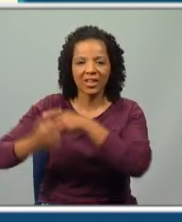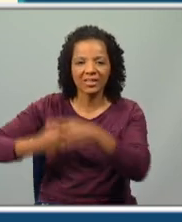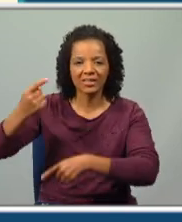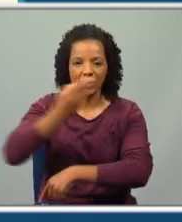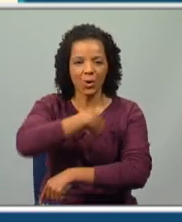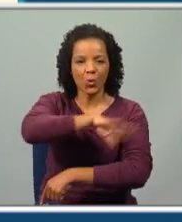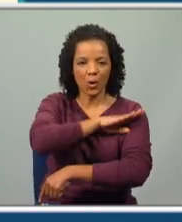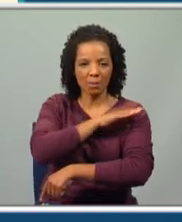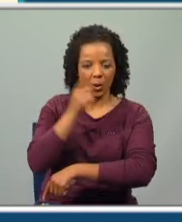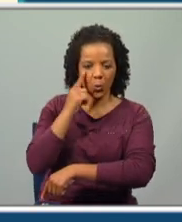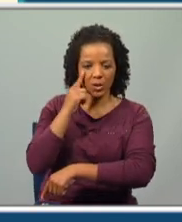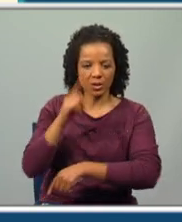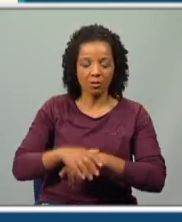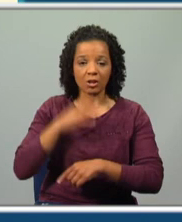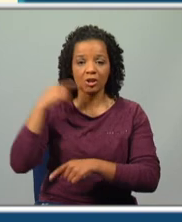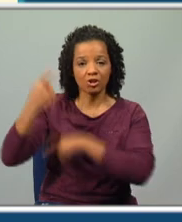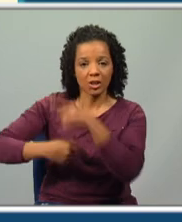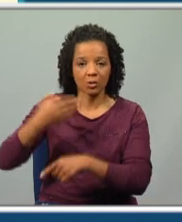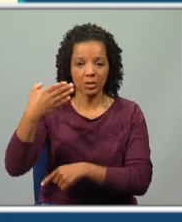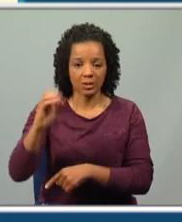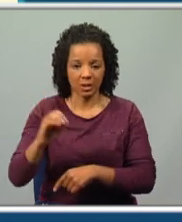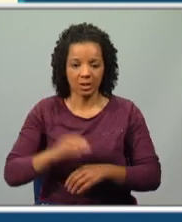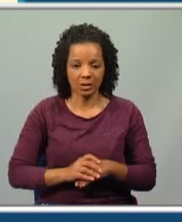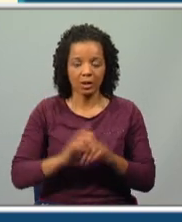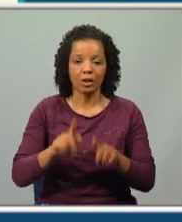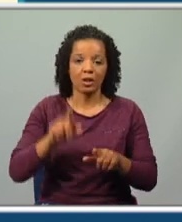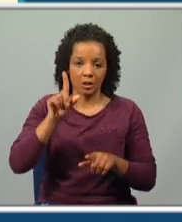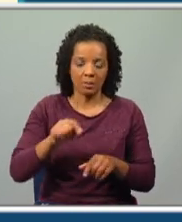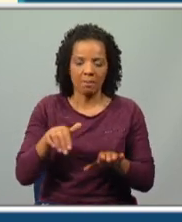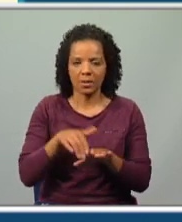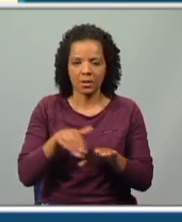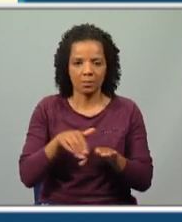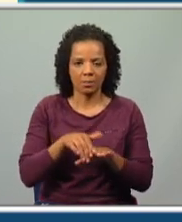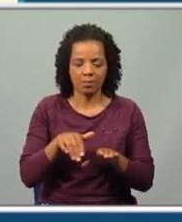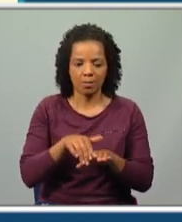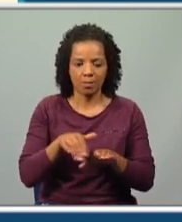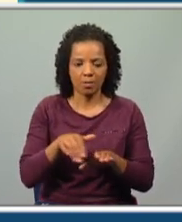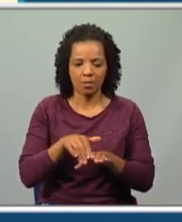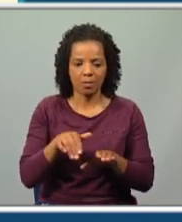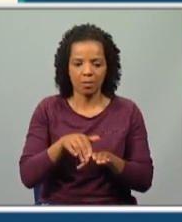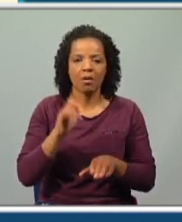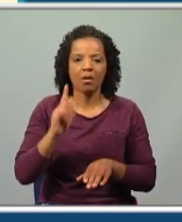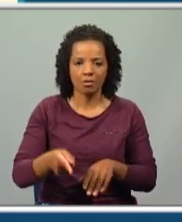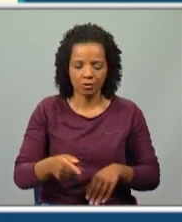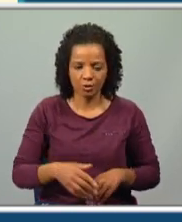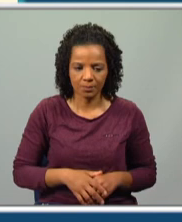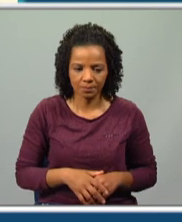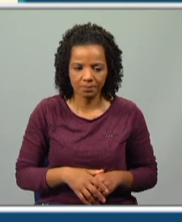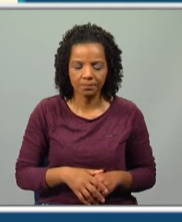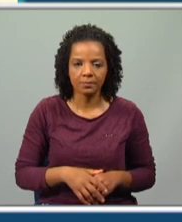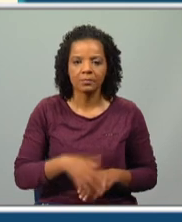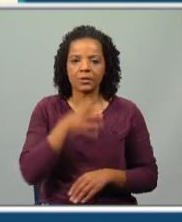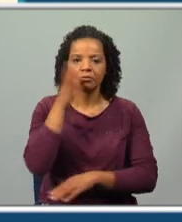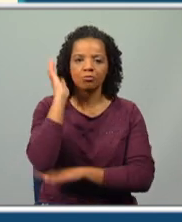Coimbra que ele conheceu, portanto, da geração de 70, e depois a atividade mais importante em termos culturais foi a participação nas